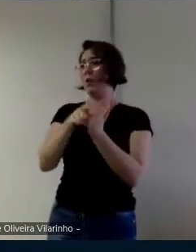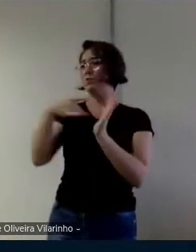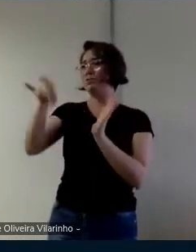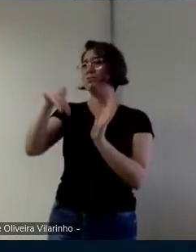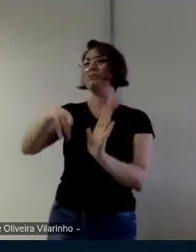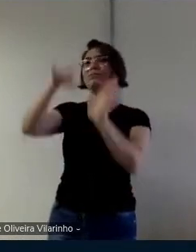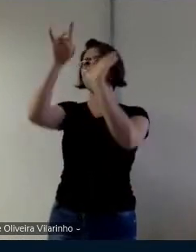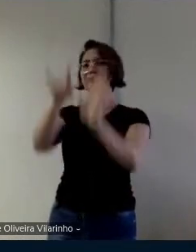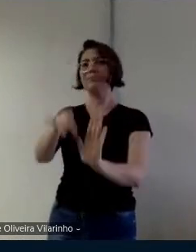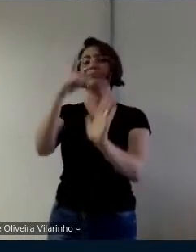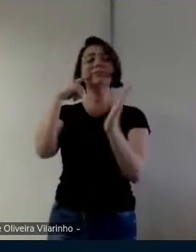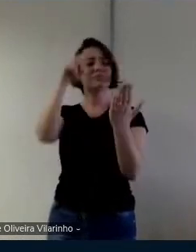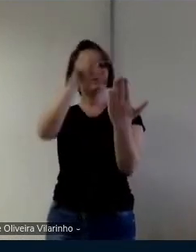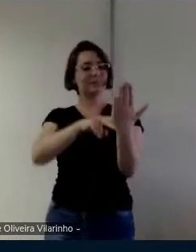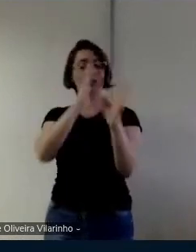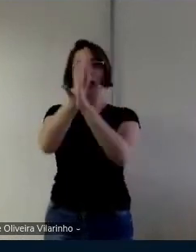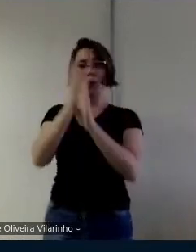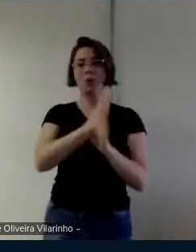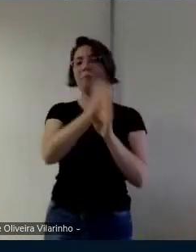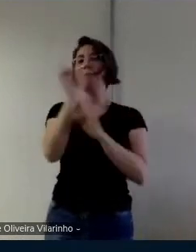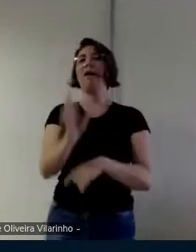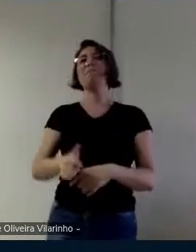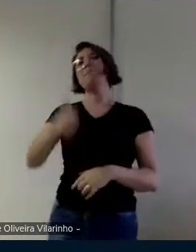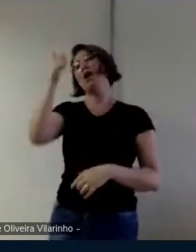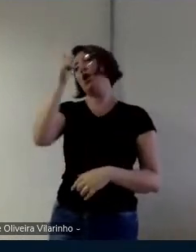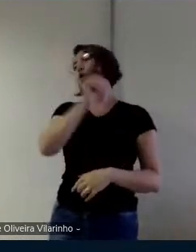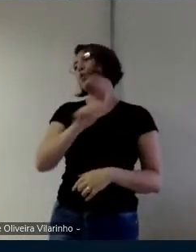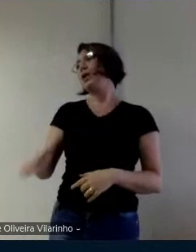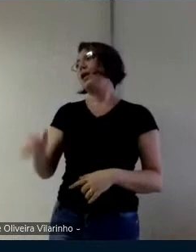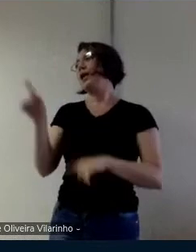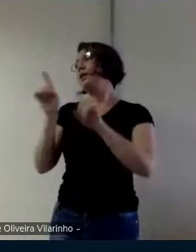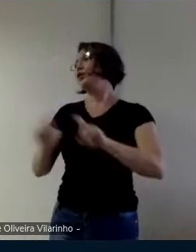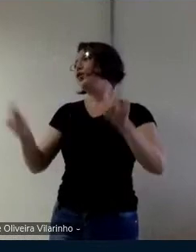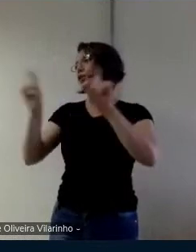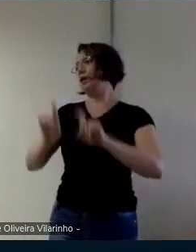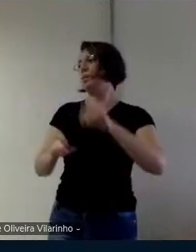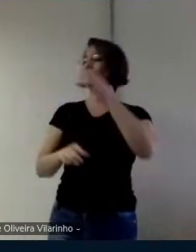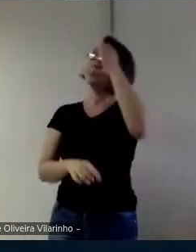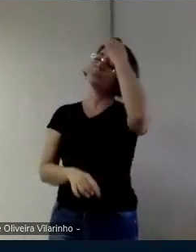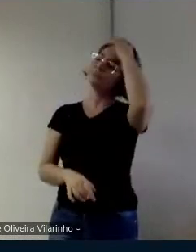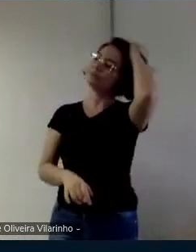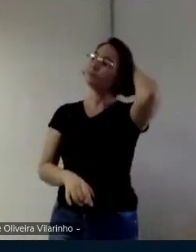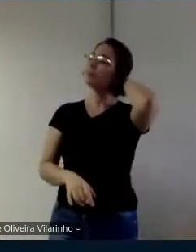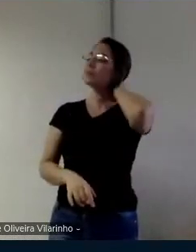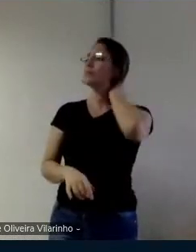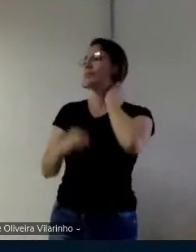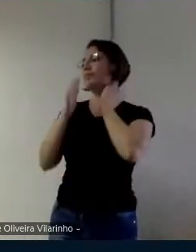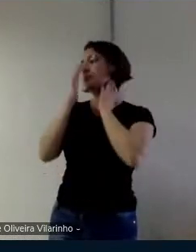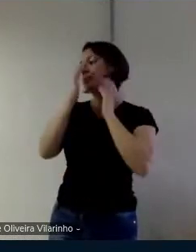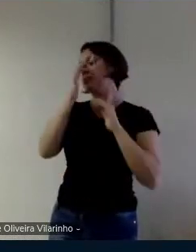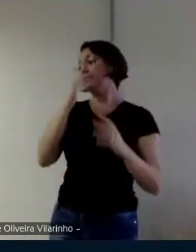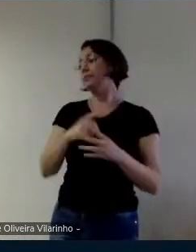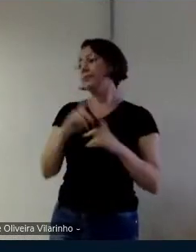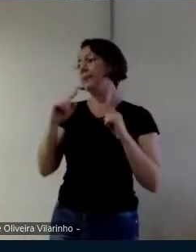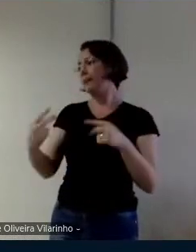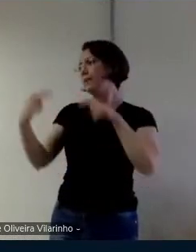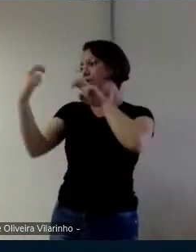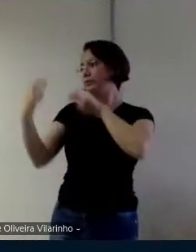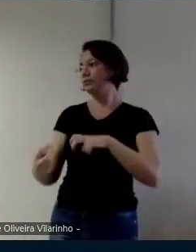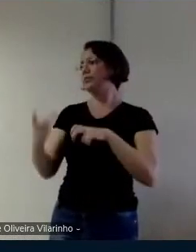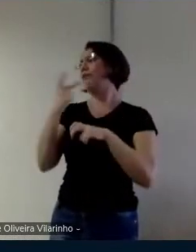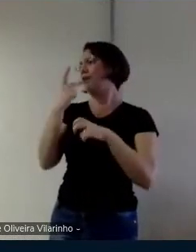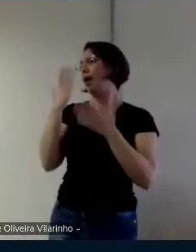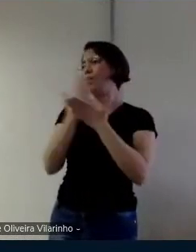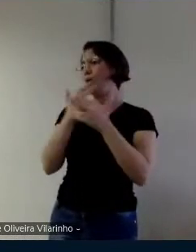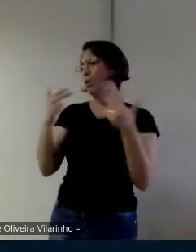um diferencial eu vou depois sentar com você pra falar algumas questões principalmente